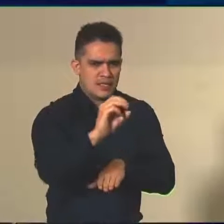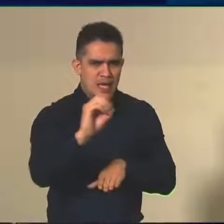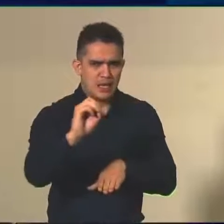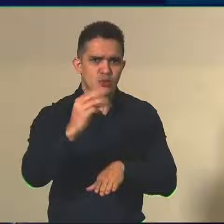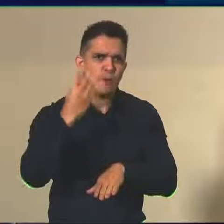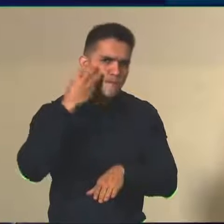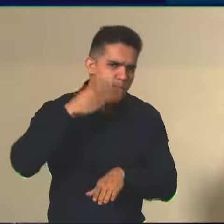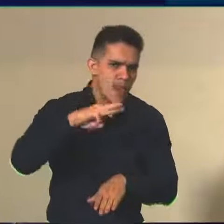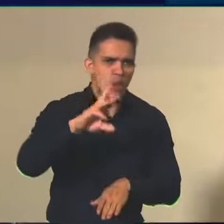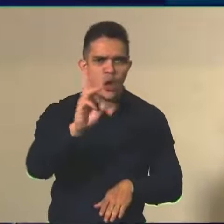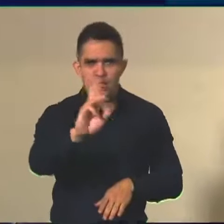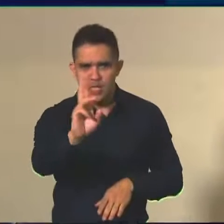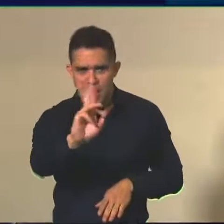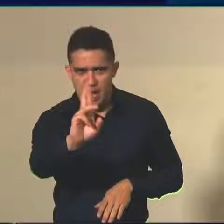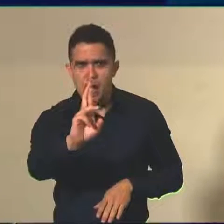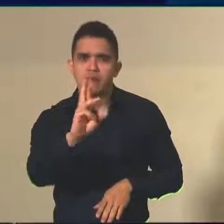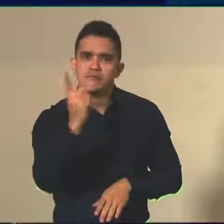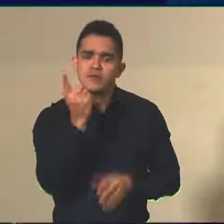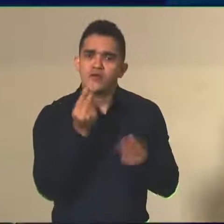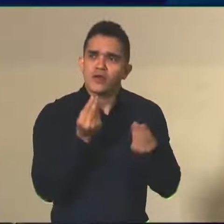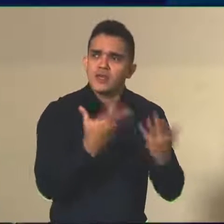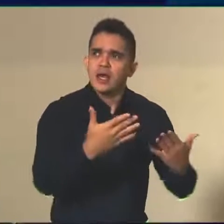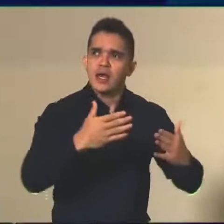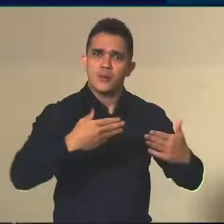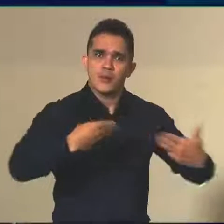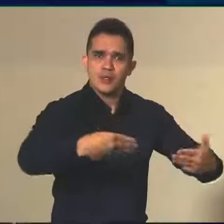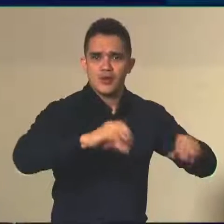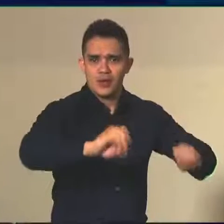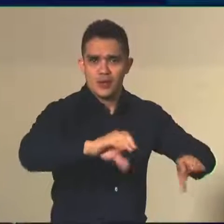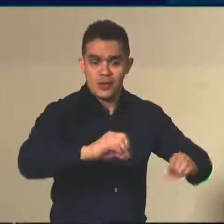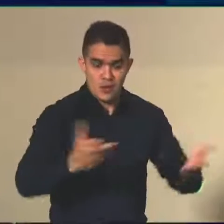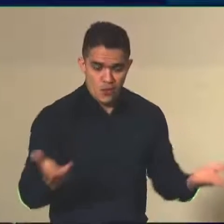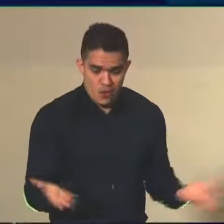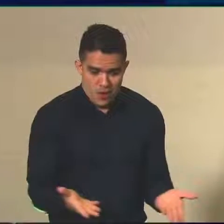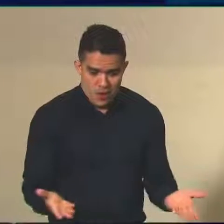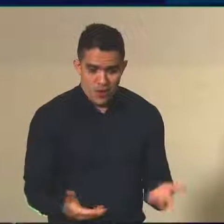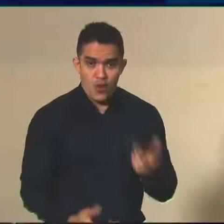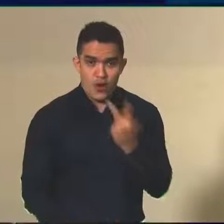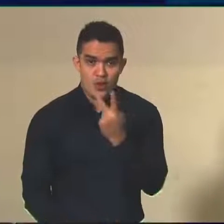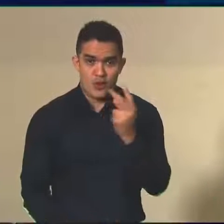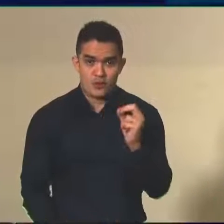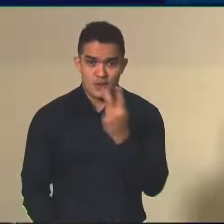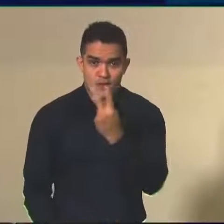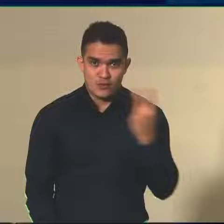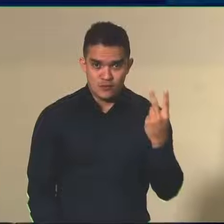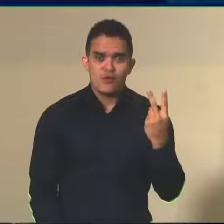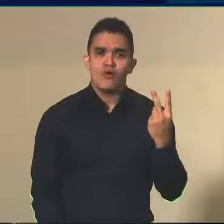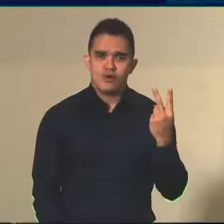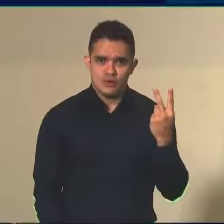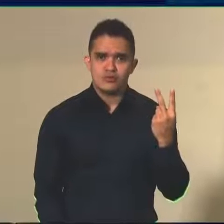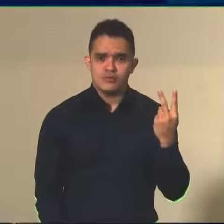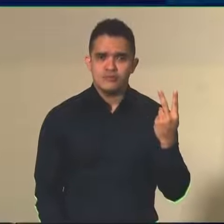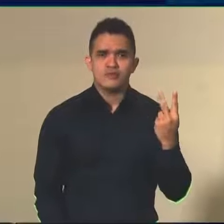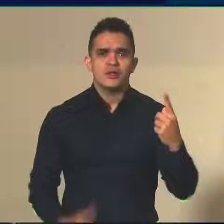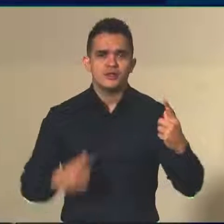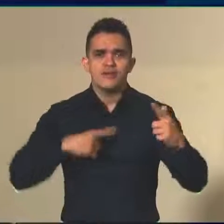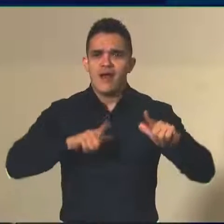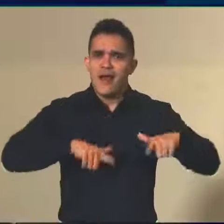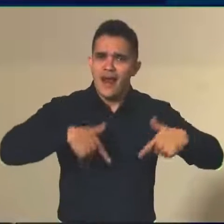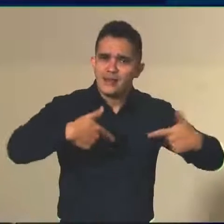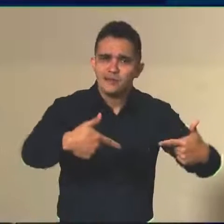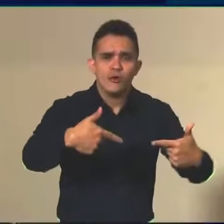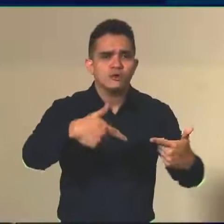ações educacionais do Ministério da Educação. Ainda este ano, em 2022, nós tivemos ações